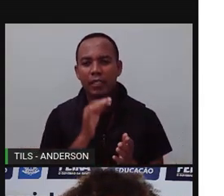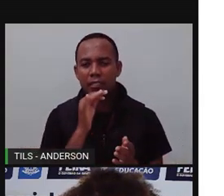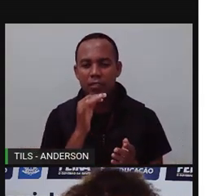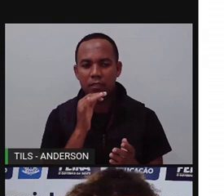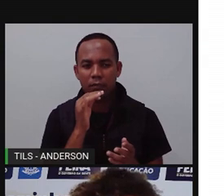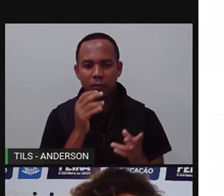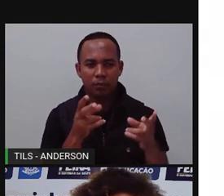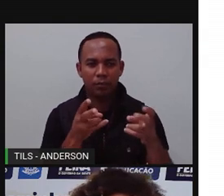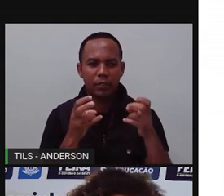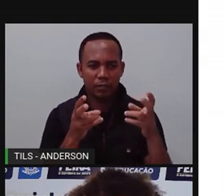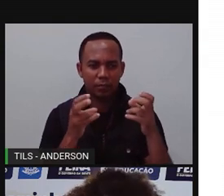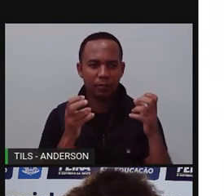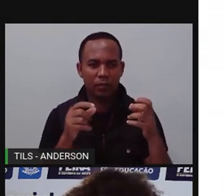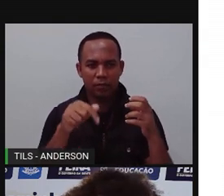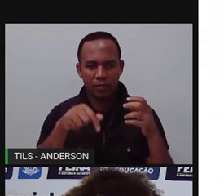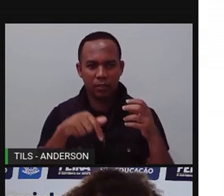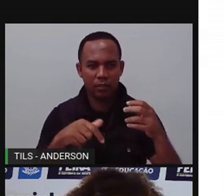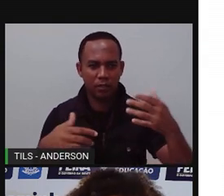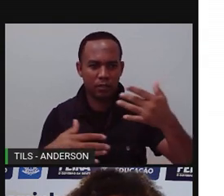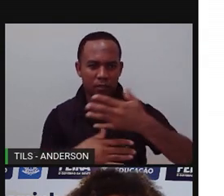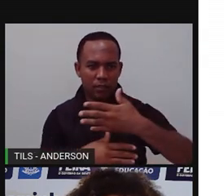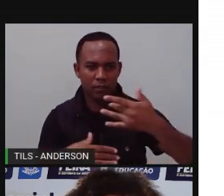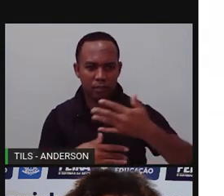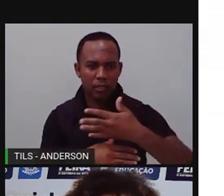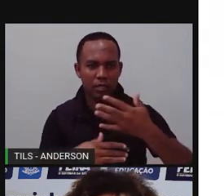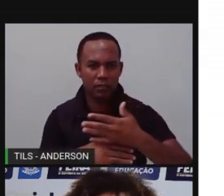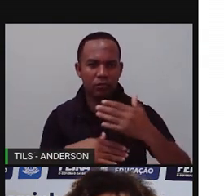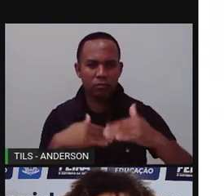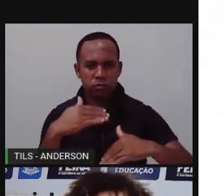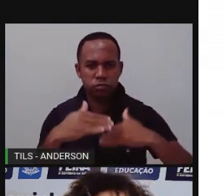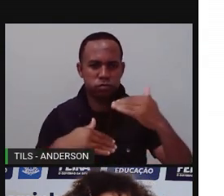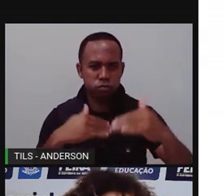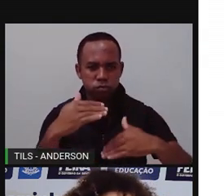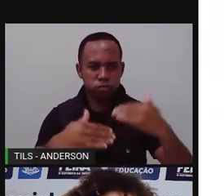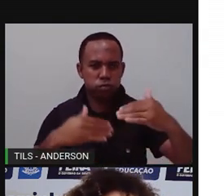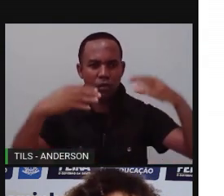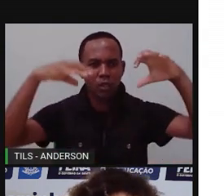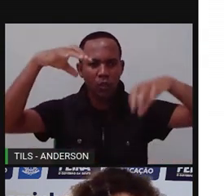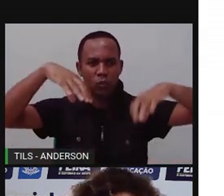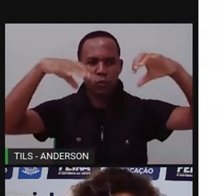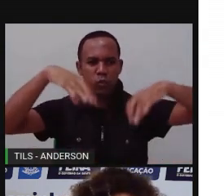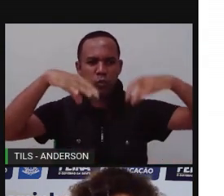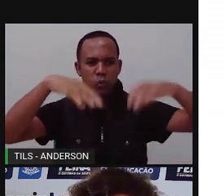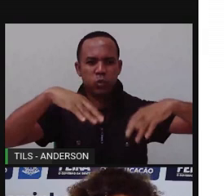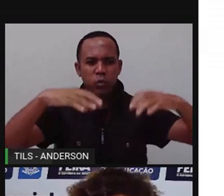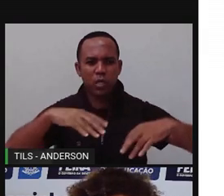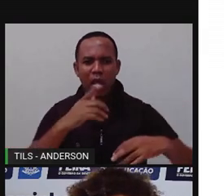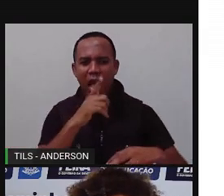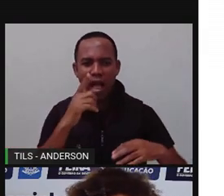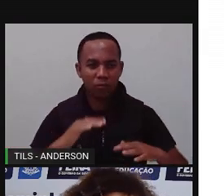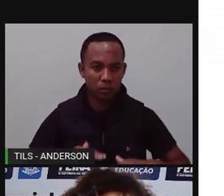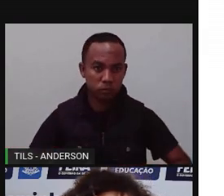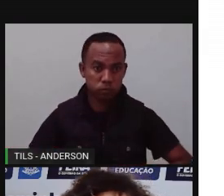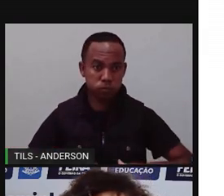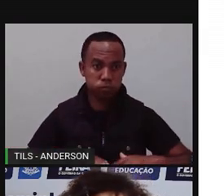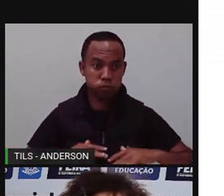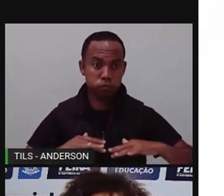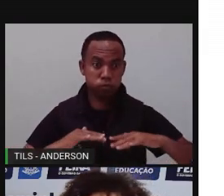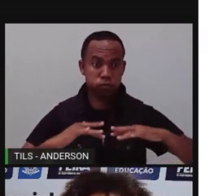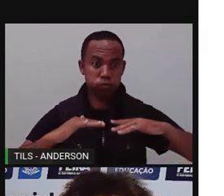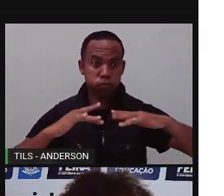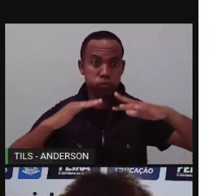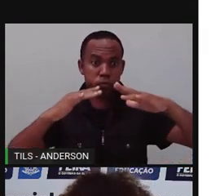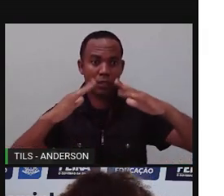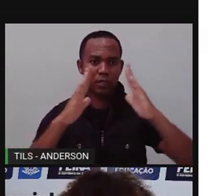vários e vários anos consecutivos aí, quando chove, a água começa a subir. E aí,